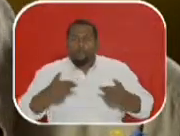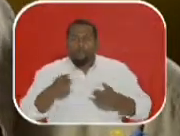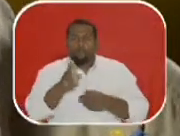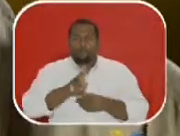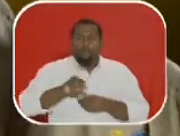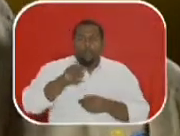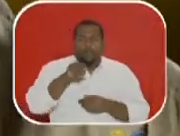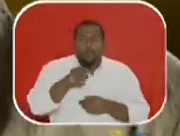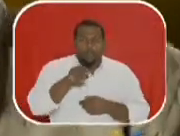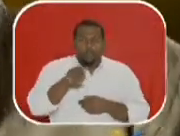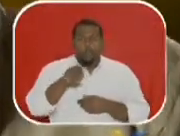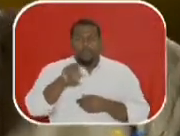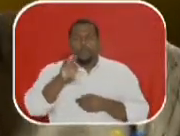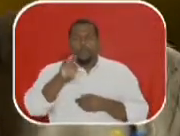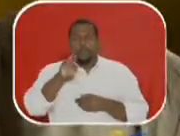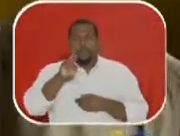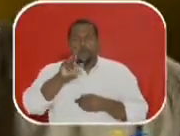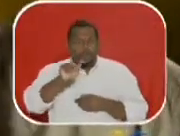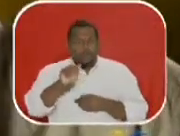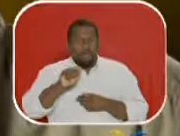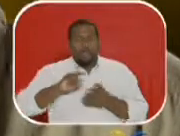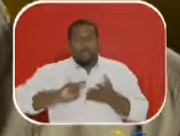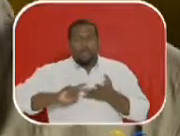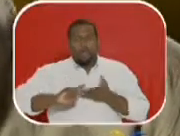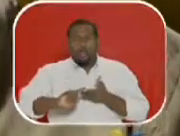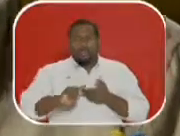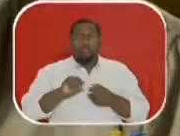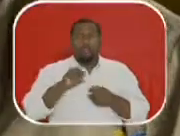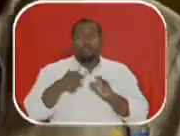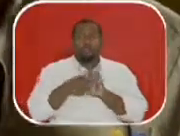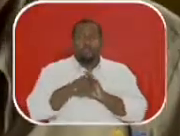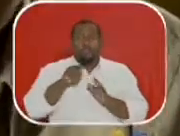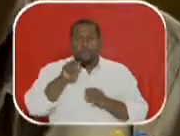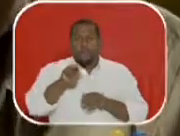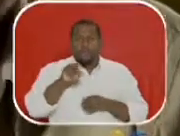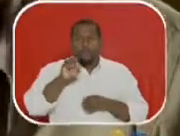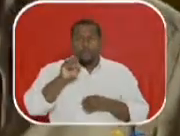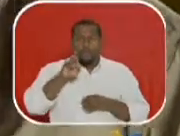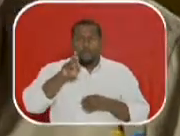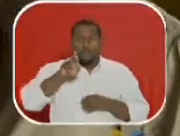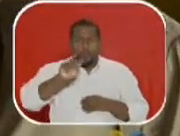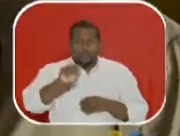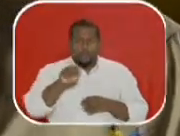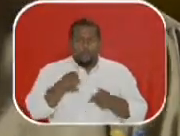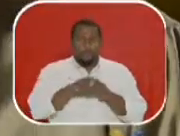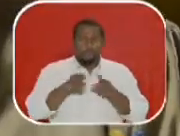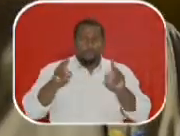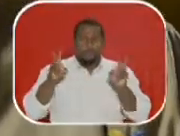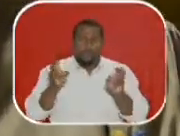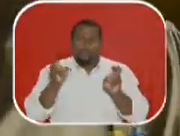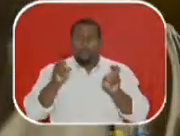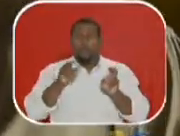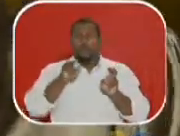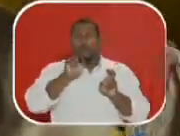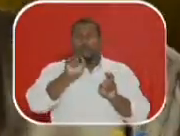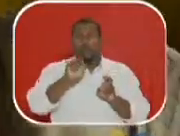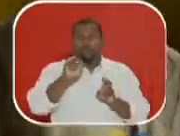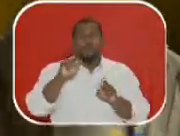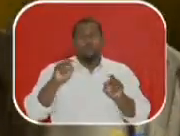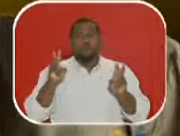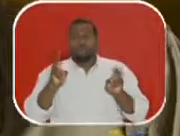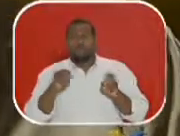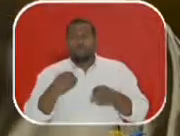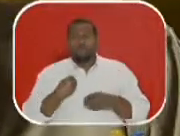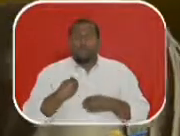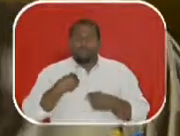usados nessa obra de arte, os elementos que compõem essa obra? A relação dessa obra e do tema, do assunto com a